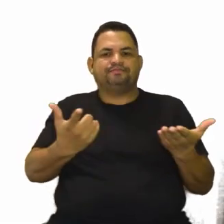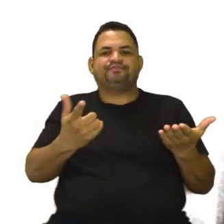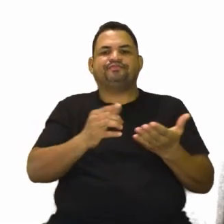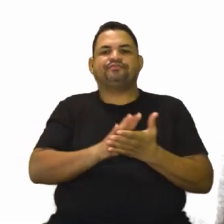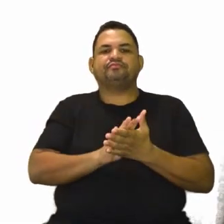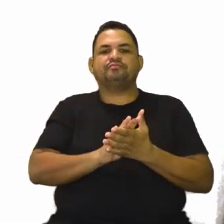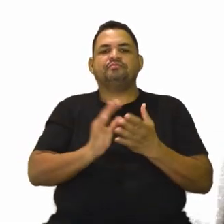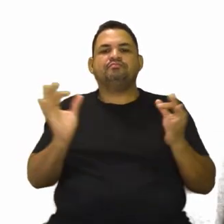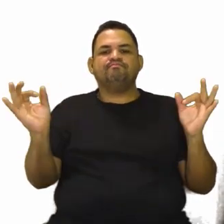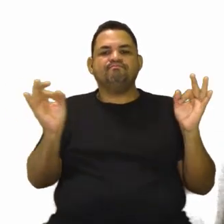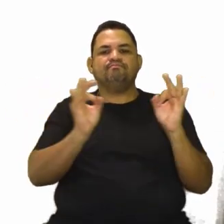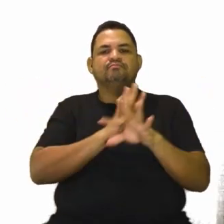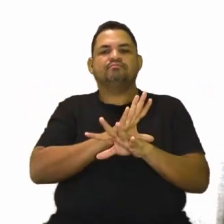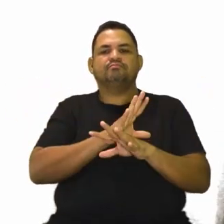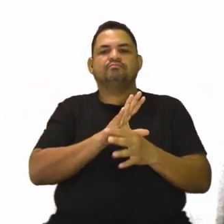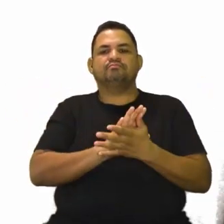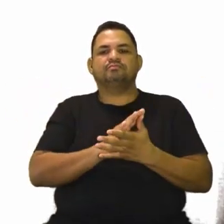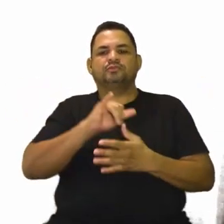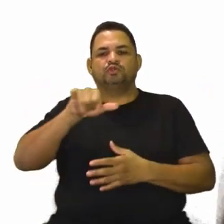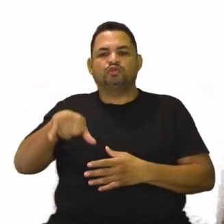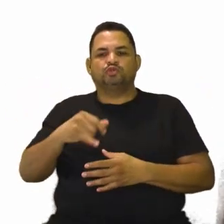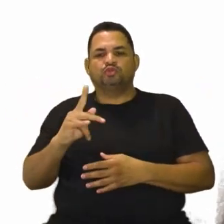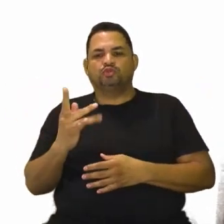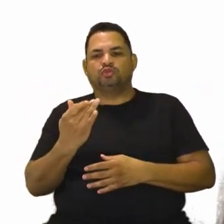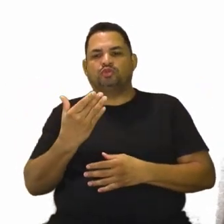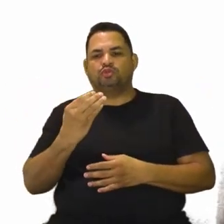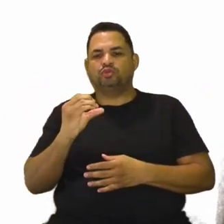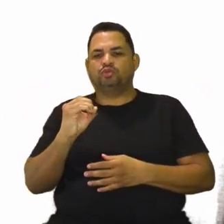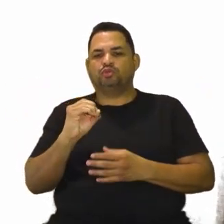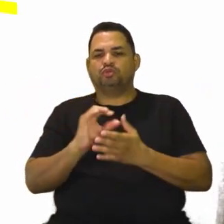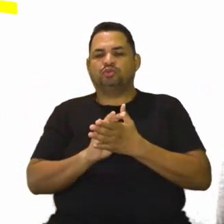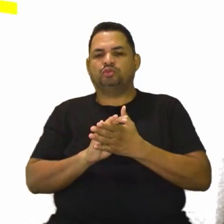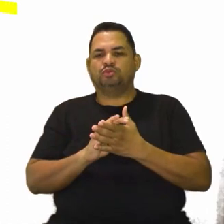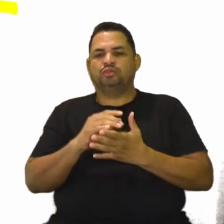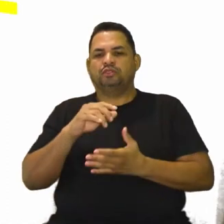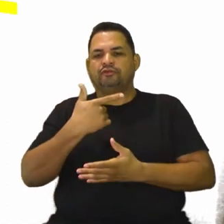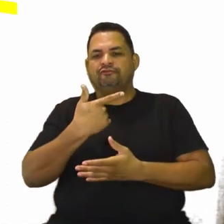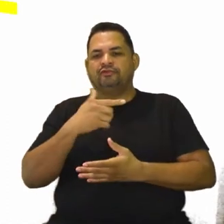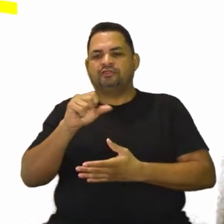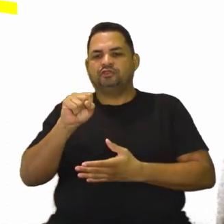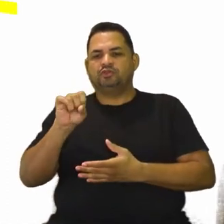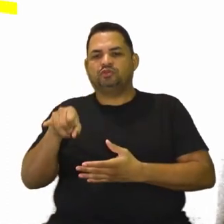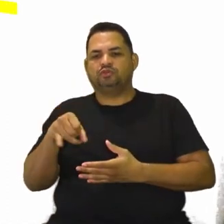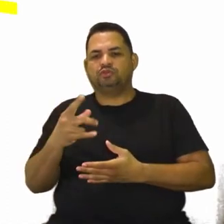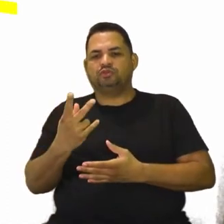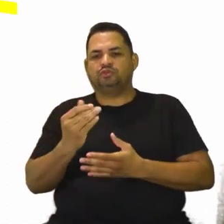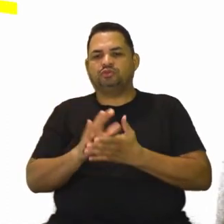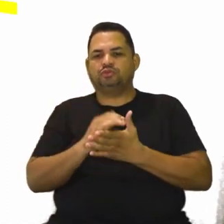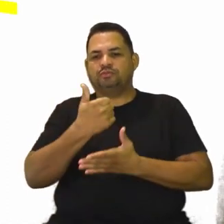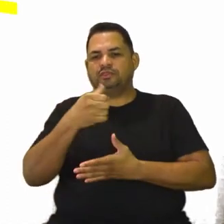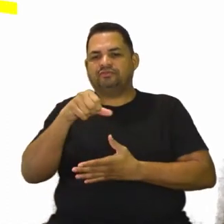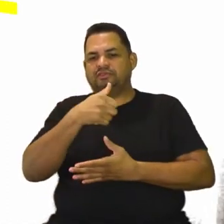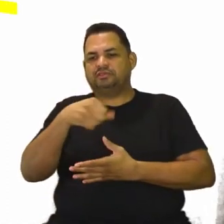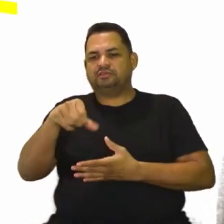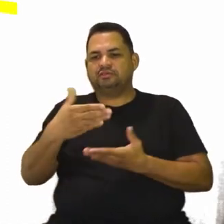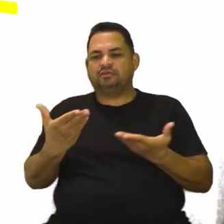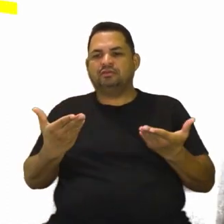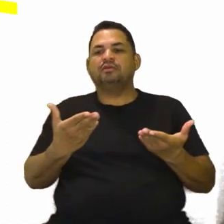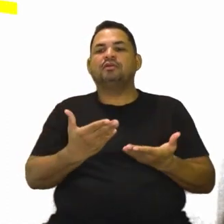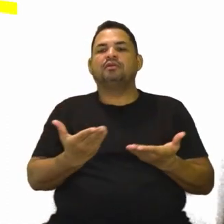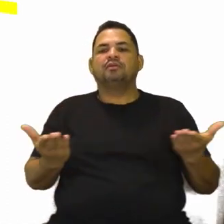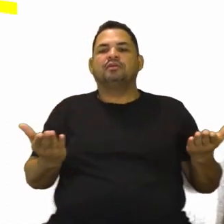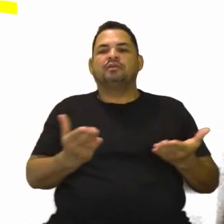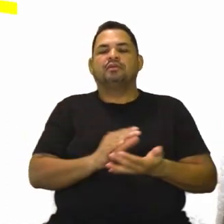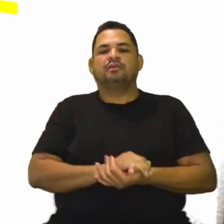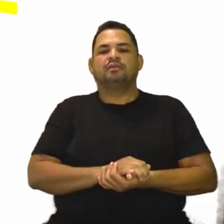que ele vai ser concluído em junho, em 28 de junho de 1919. Nós temos aí o tratado de par